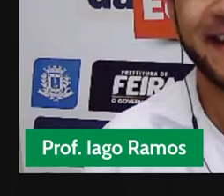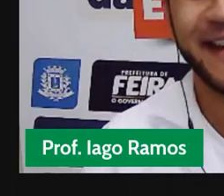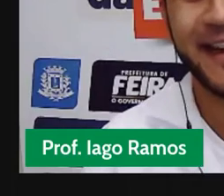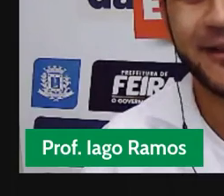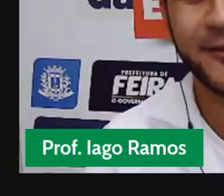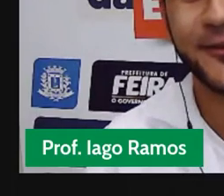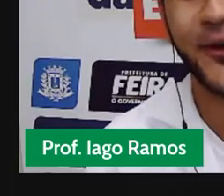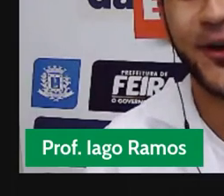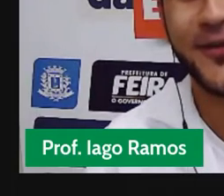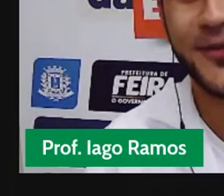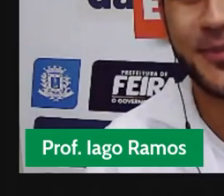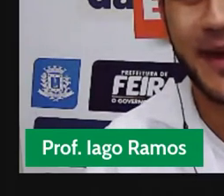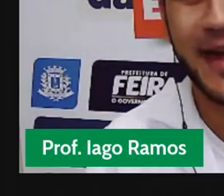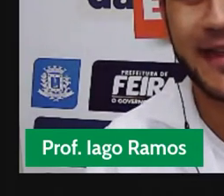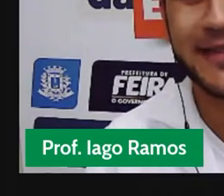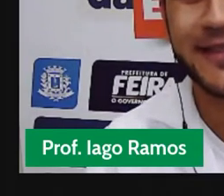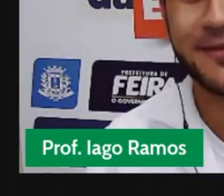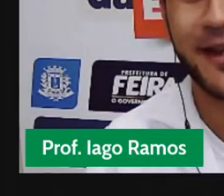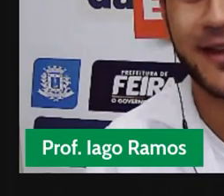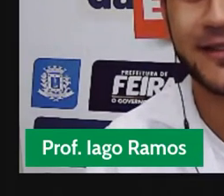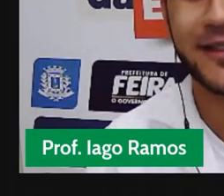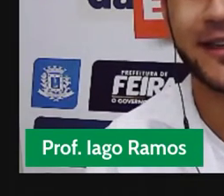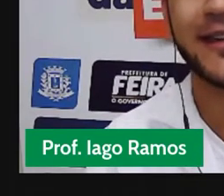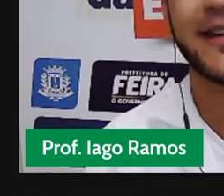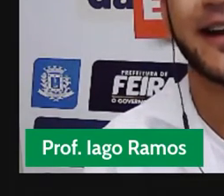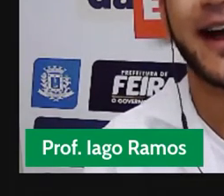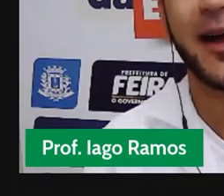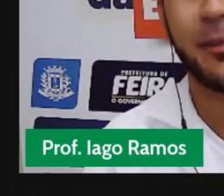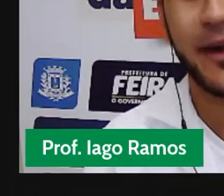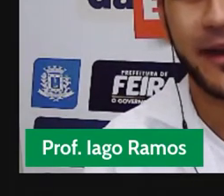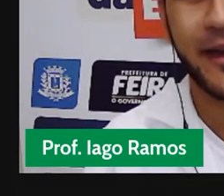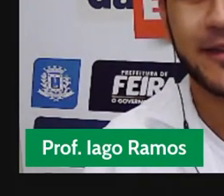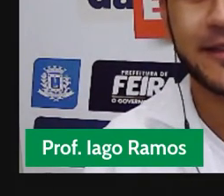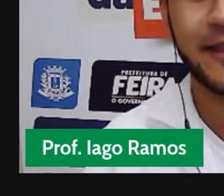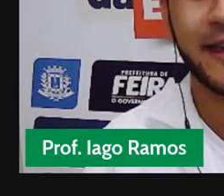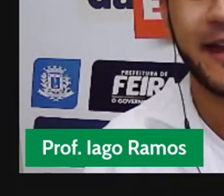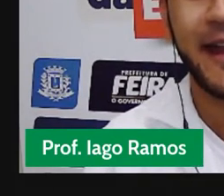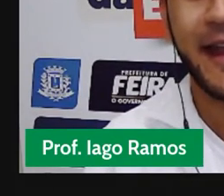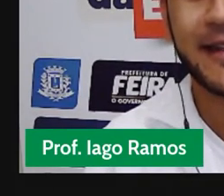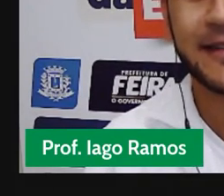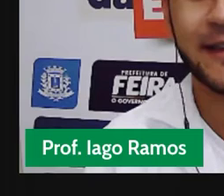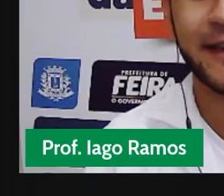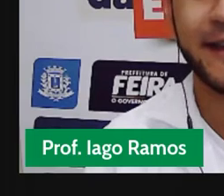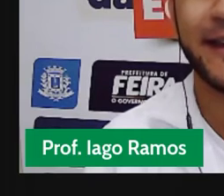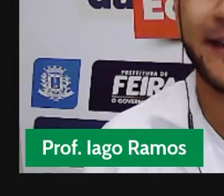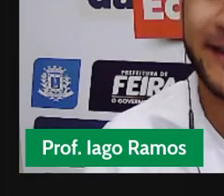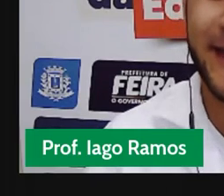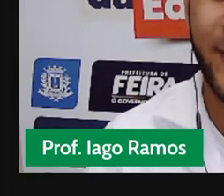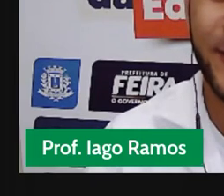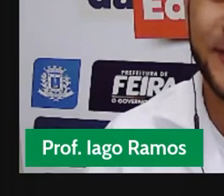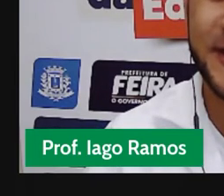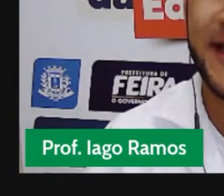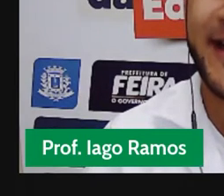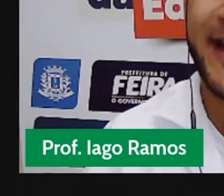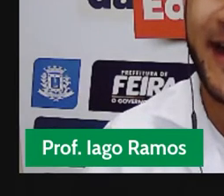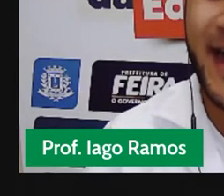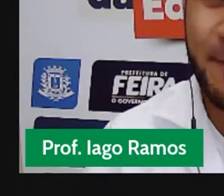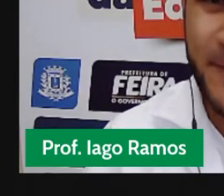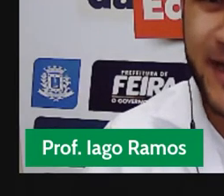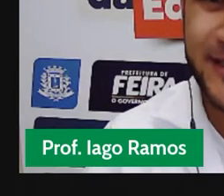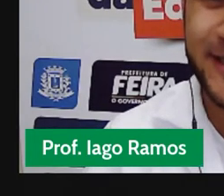E em um novo passe de mágica, aparece essa daqui, que é onde